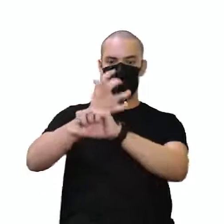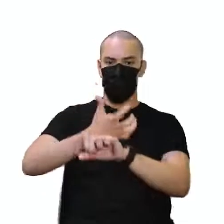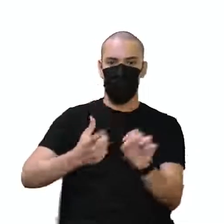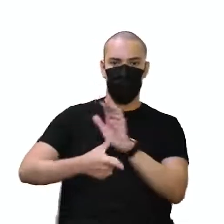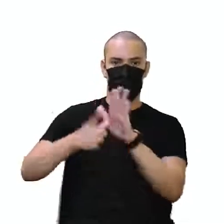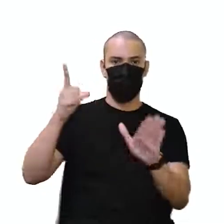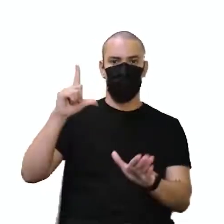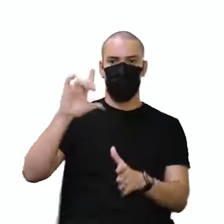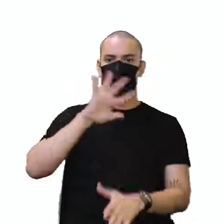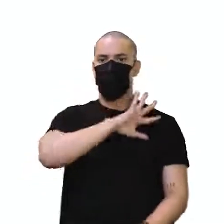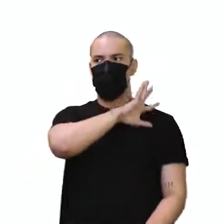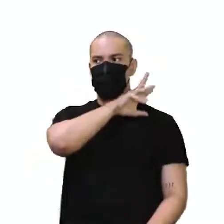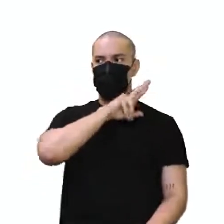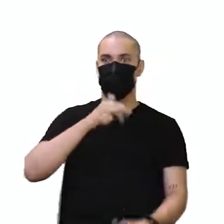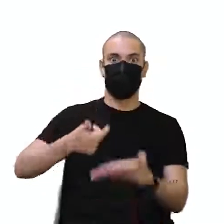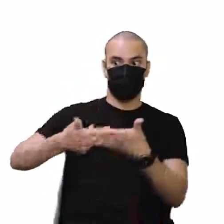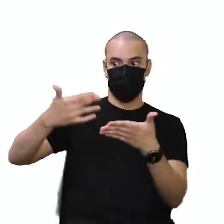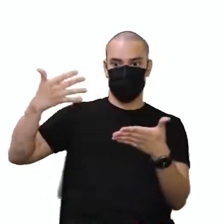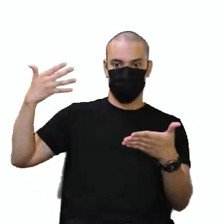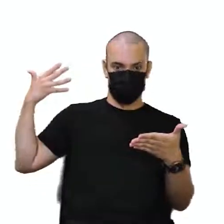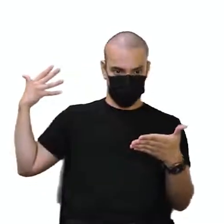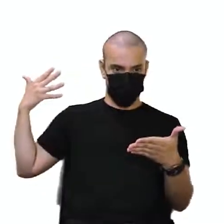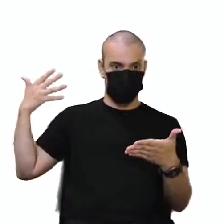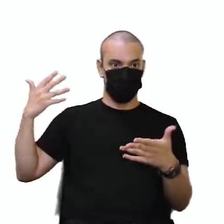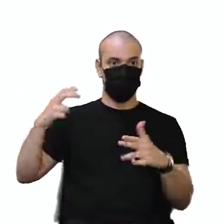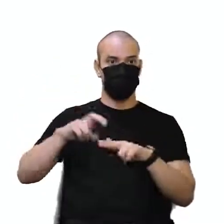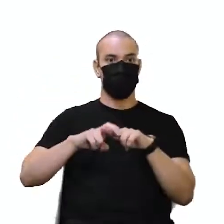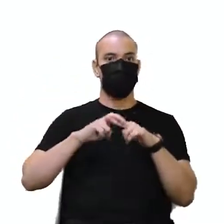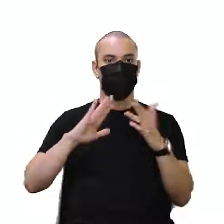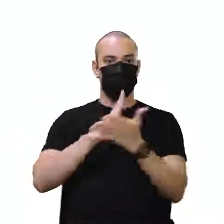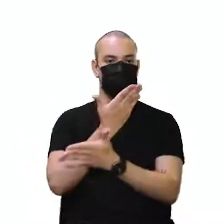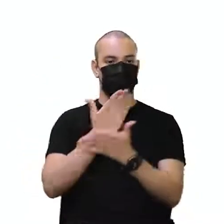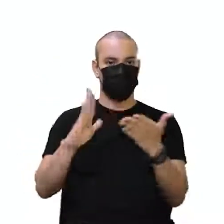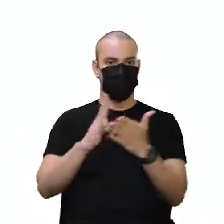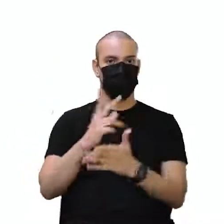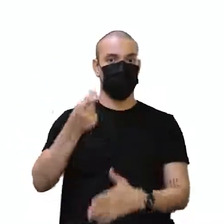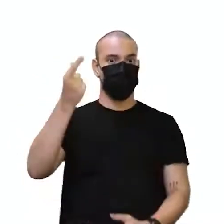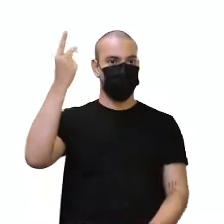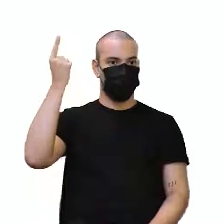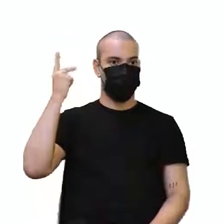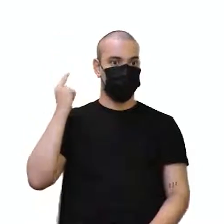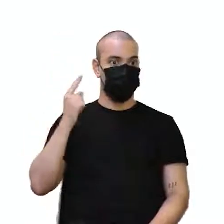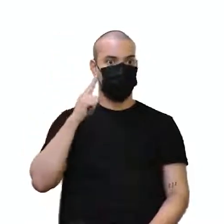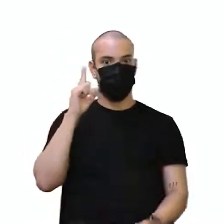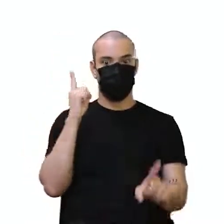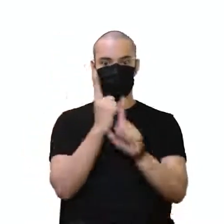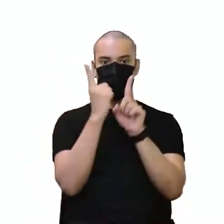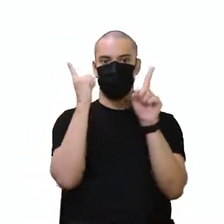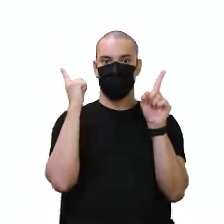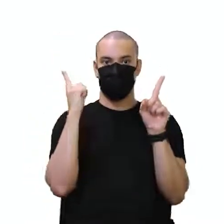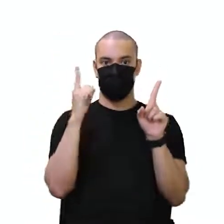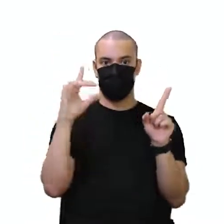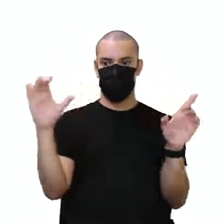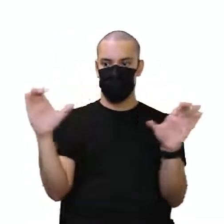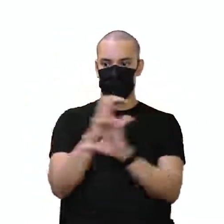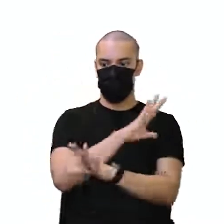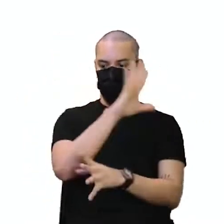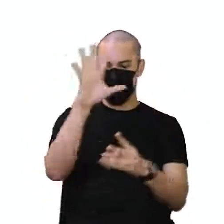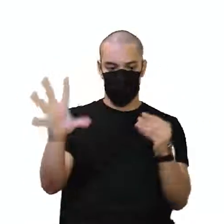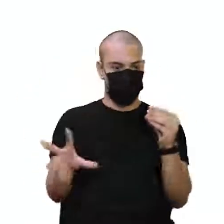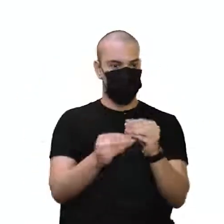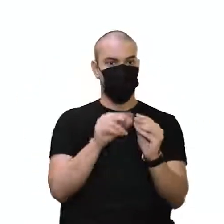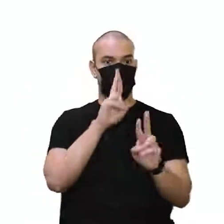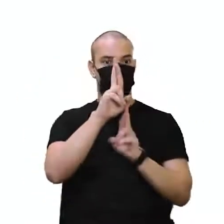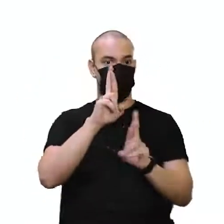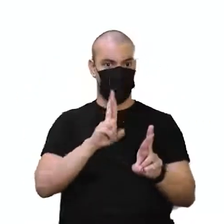dinâmica do que nós temos hoje, né? Ficam alguns abismos ali e a paleontologia vai completando essas